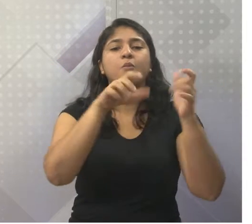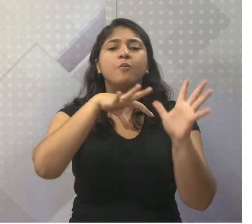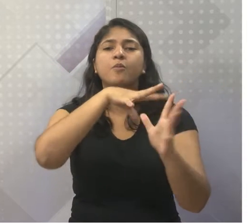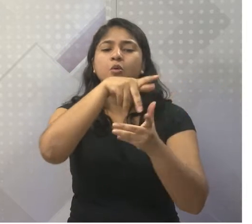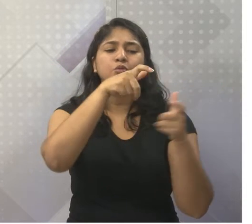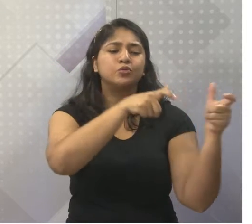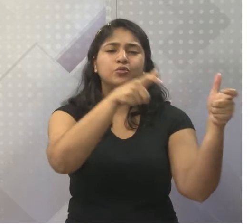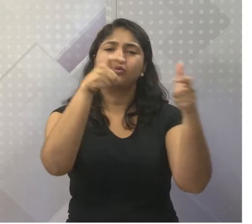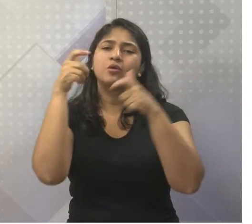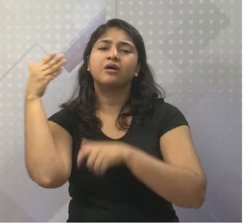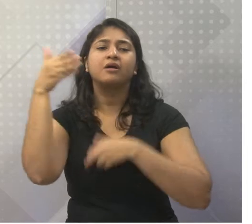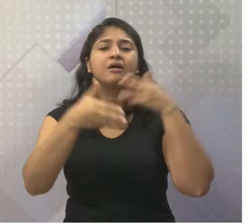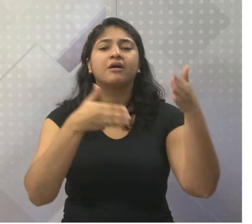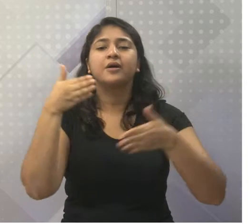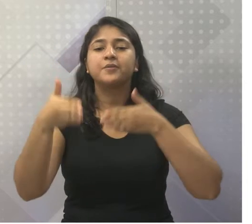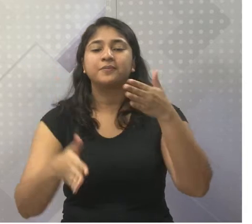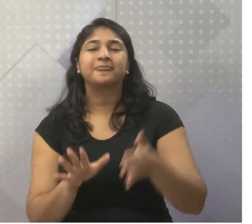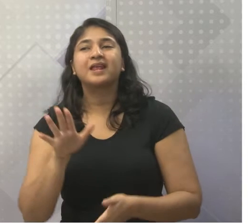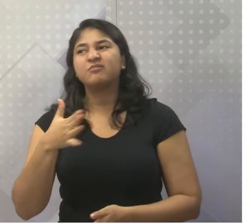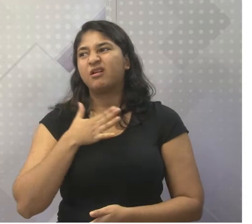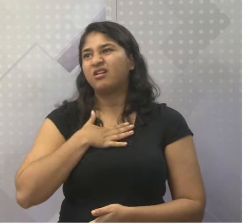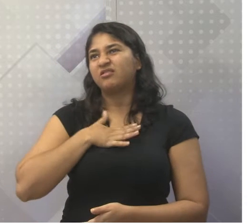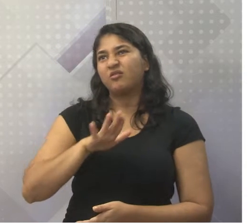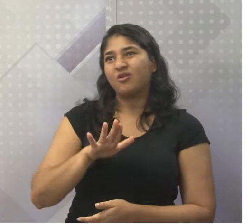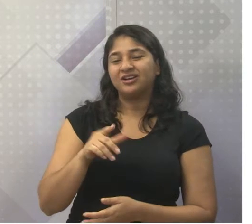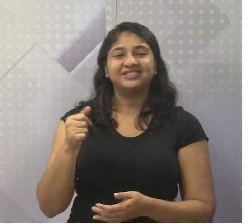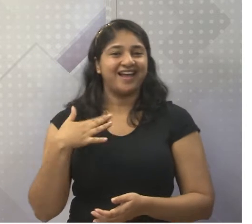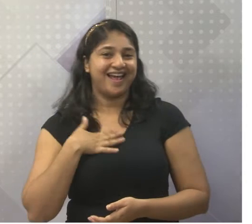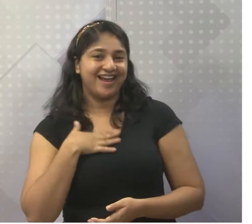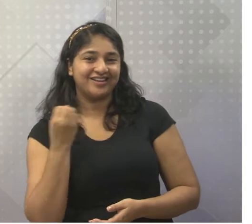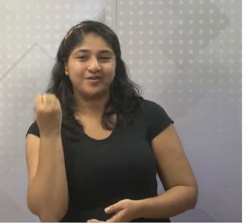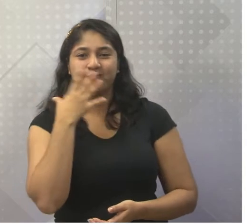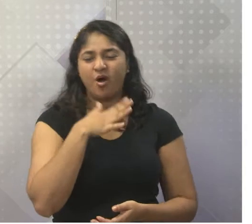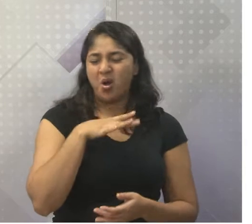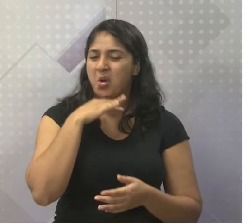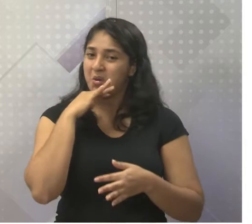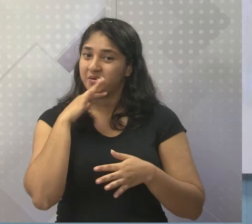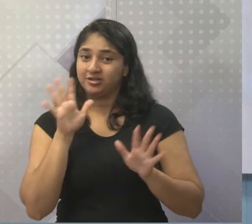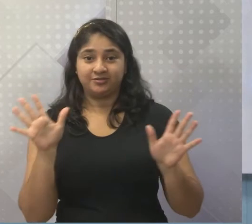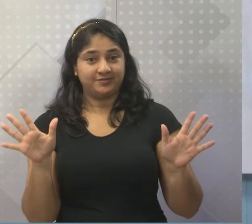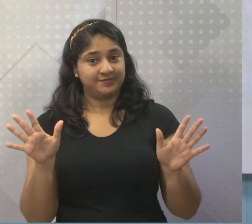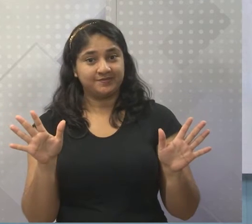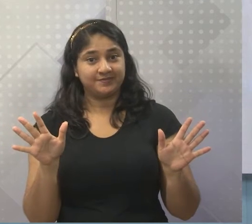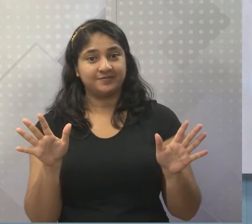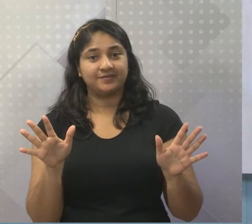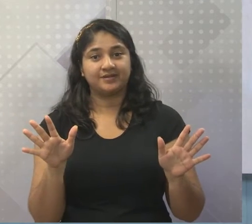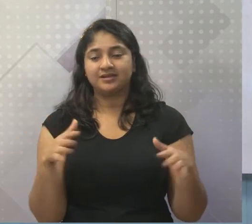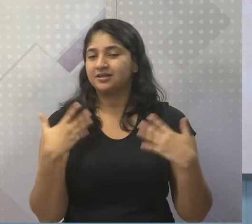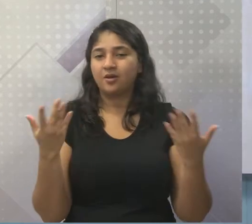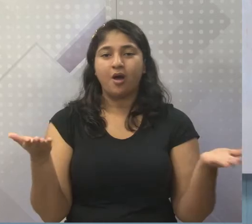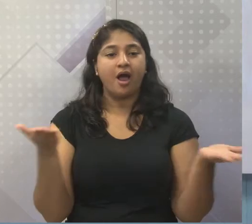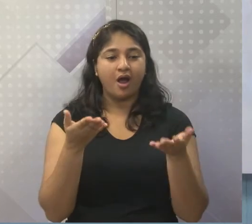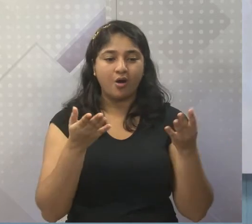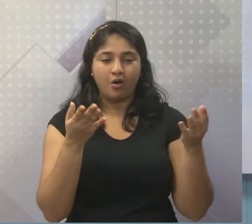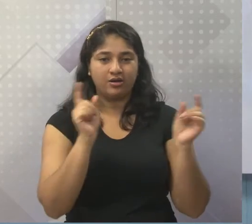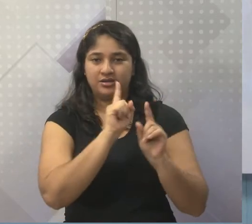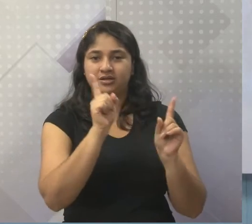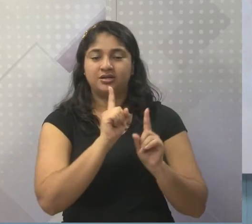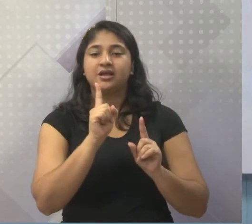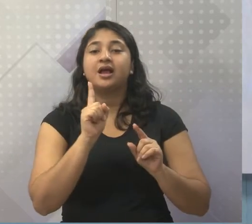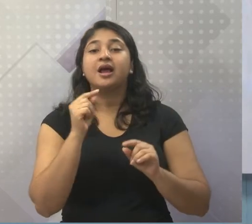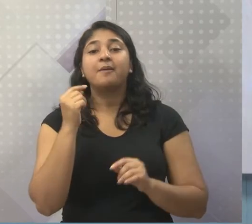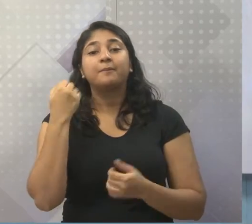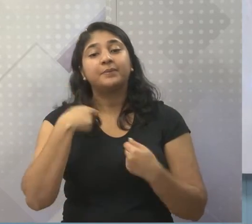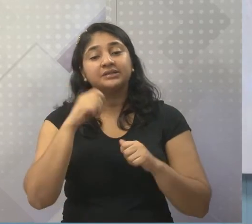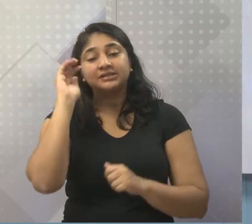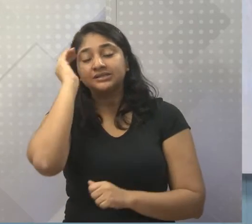mundo. Ah, professora, mas eu não gosto de samba. Ah, eu gosto. Ah, é bom. Ah, é ruim. Isso não vem ao caso agora. O que vem ao caso